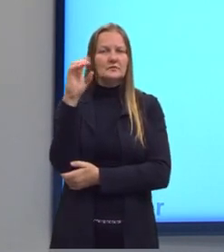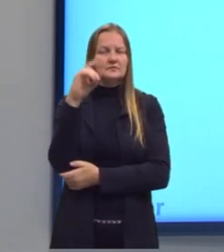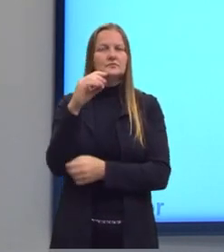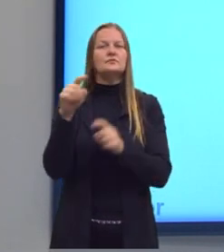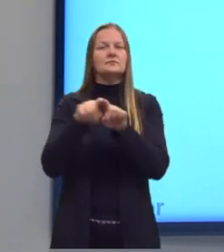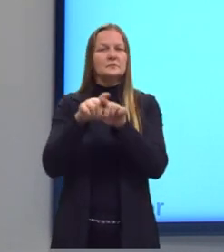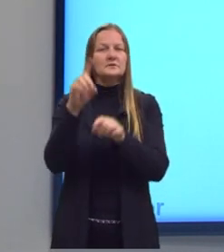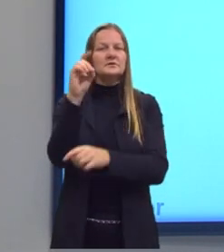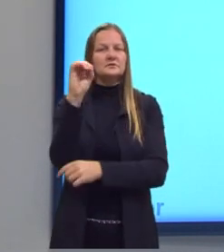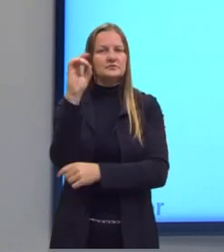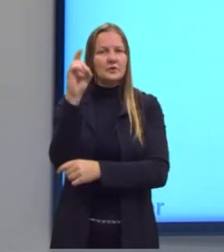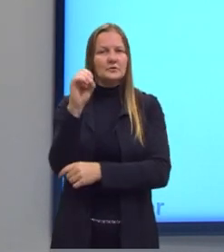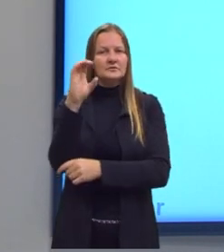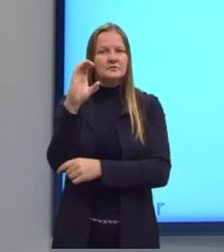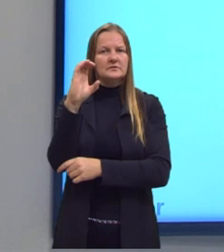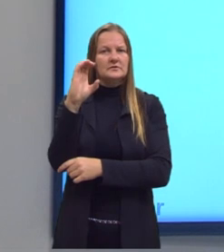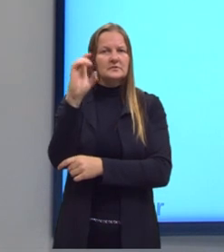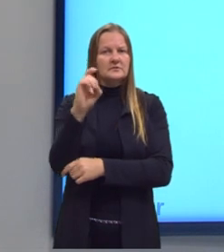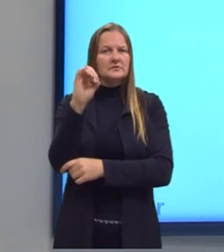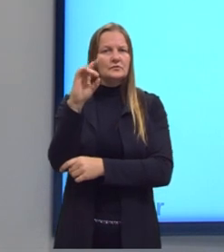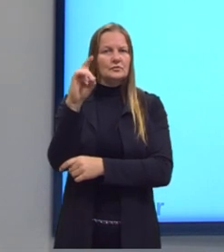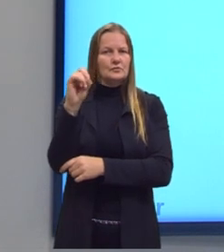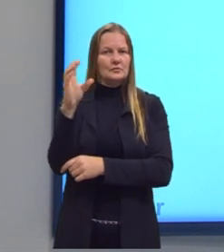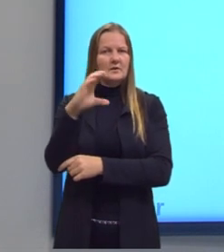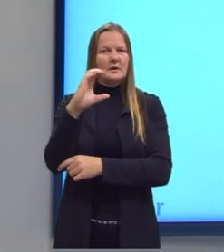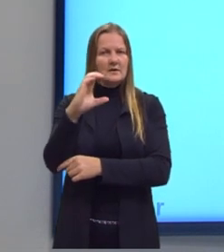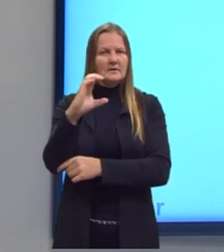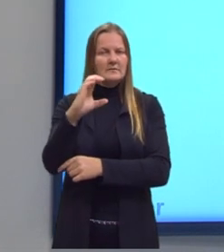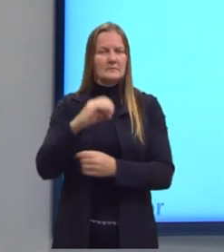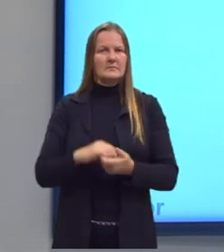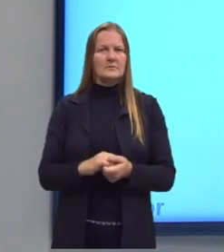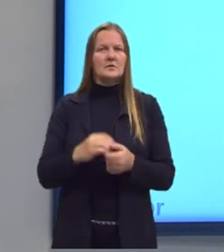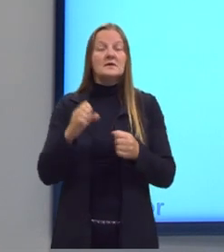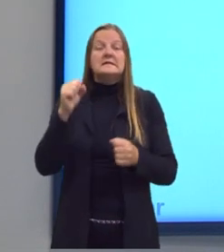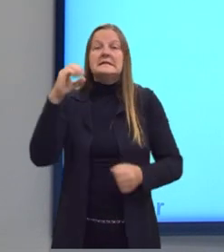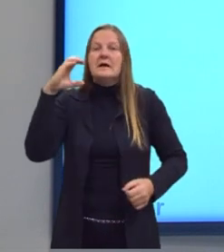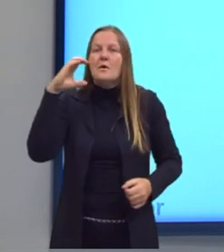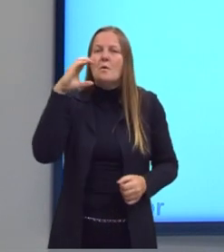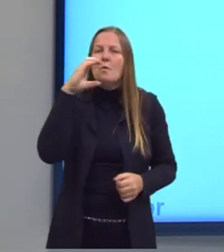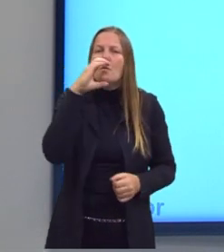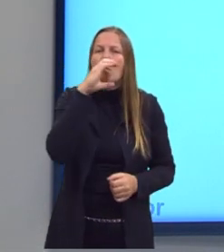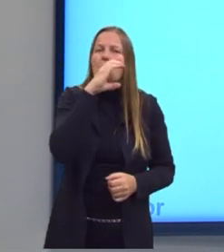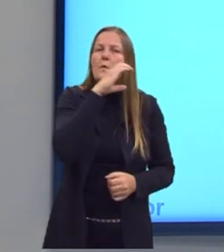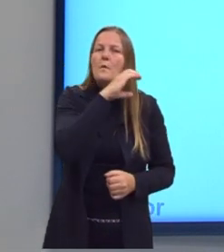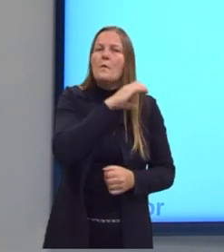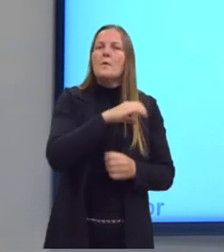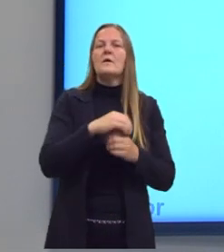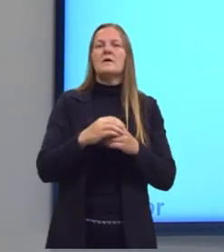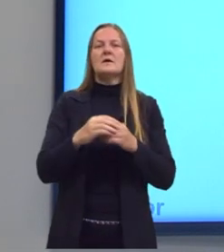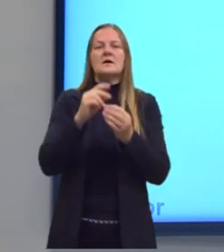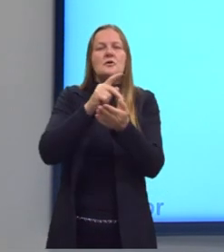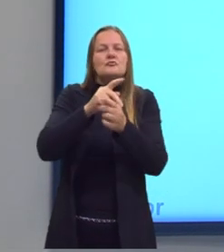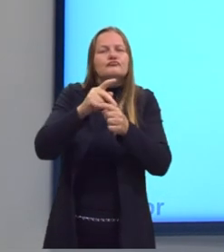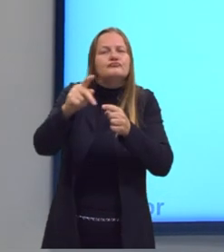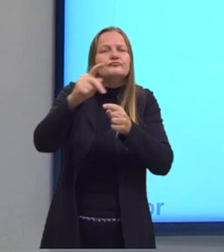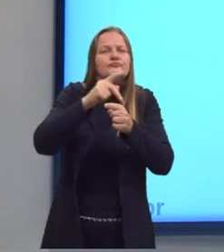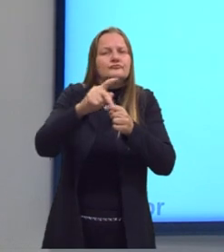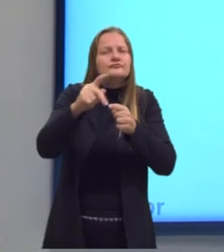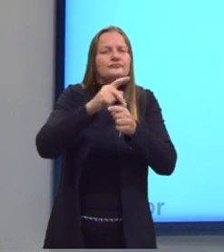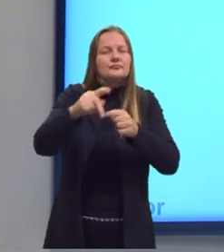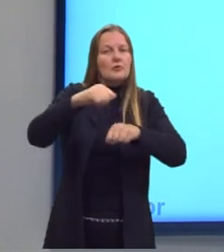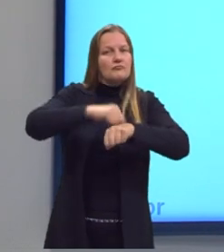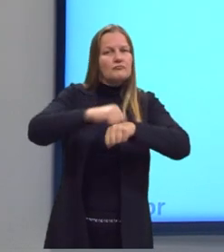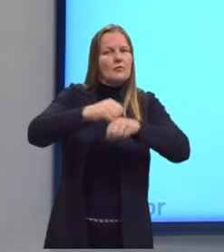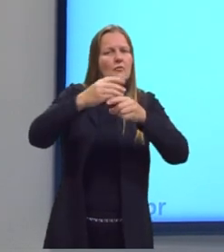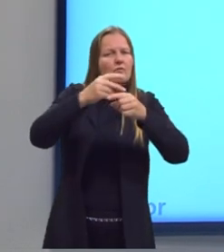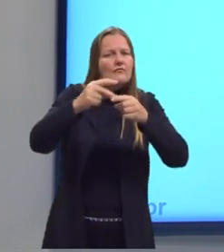carbono. Então, quando eu aqueço esse composto, ele vai manter o sólido, né? Vai purificar esse sólido e vai